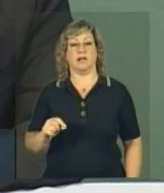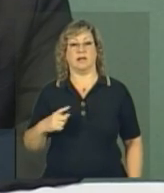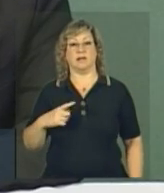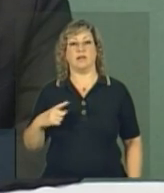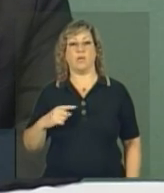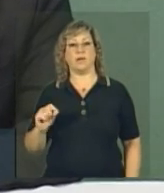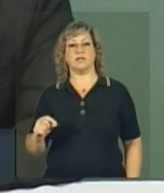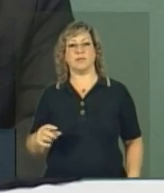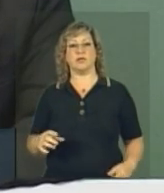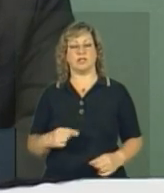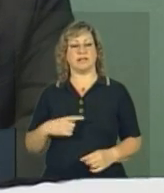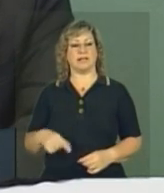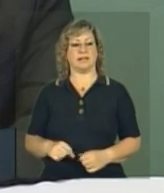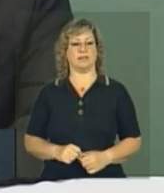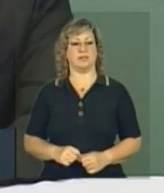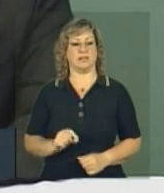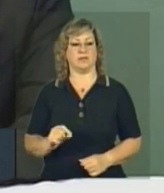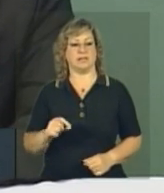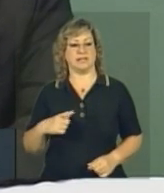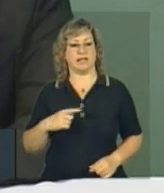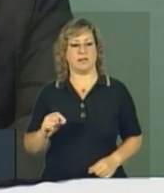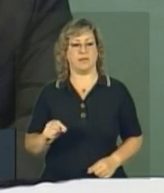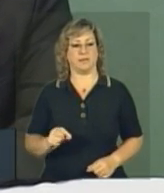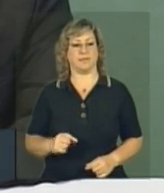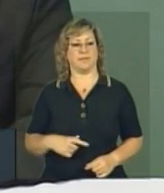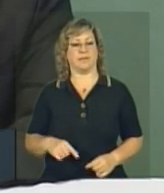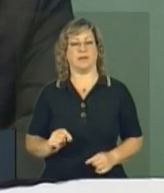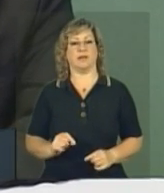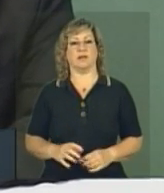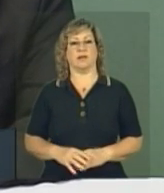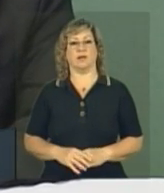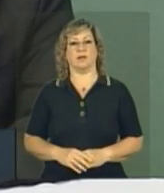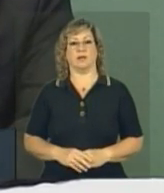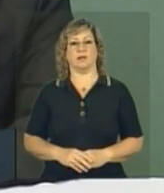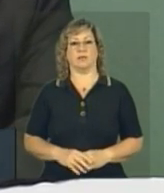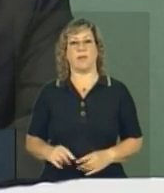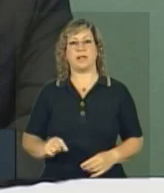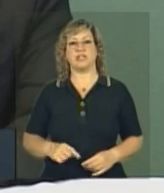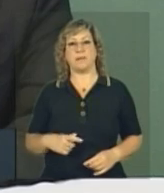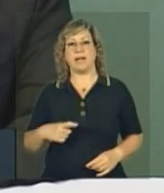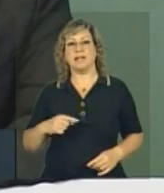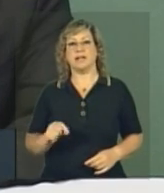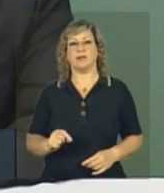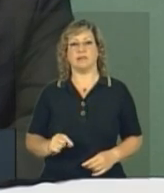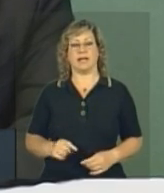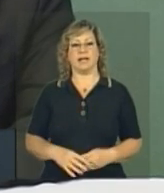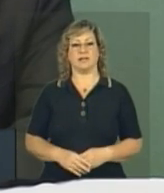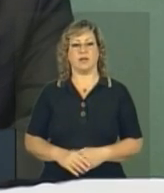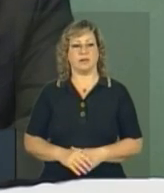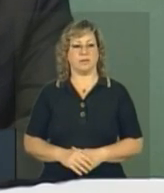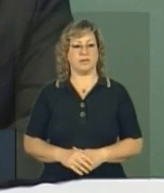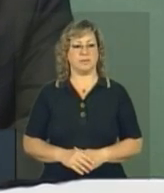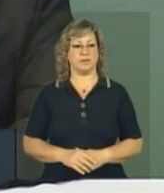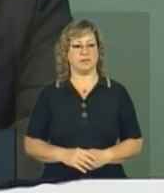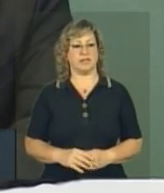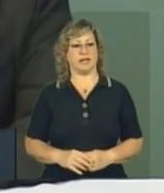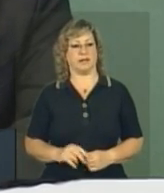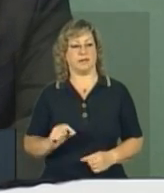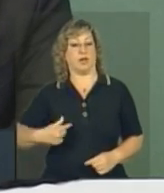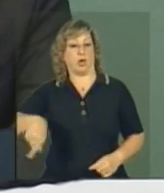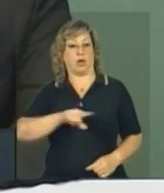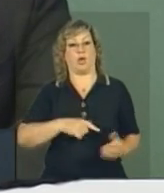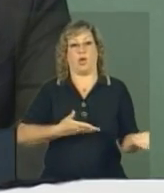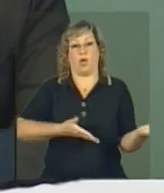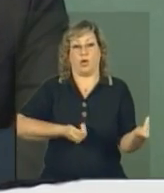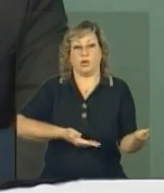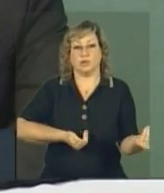universidades do mundo inteiro demonstraram pelo programa e o grande impacto dentro do país, com os nossos jovens e a